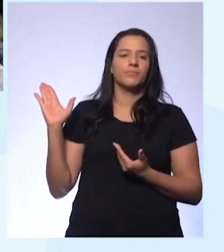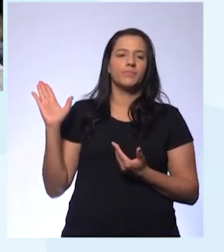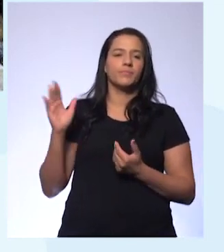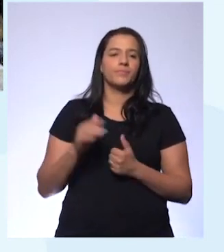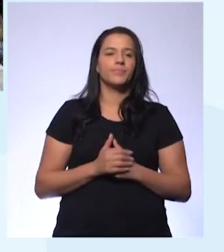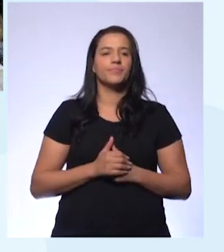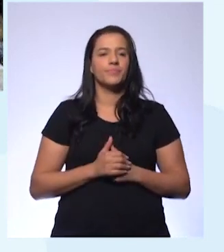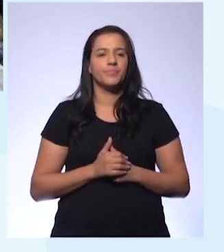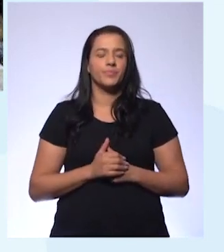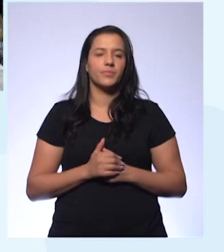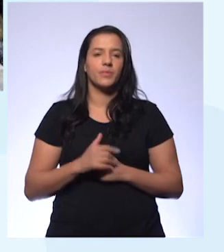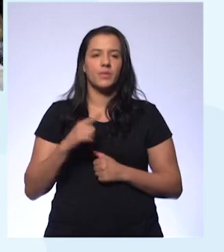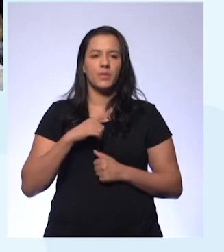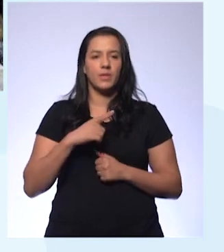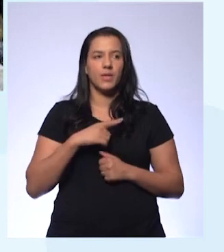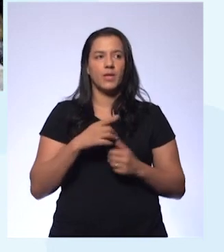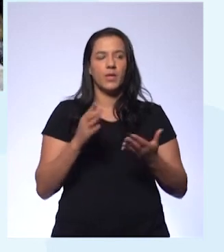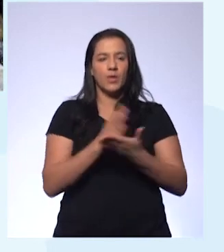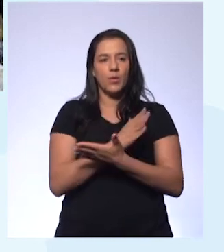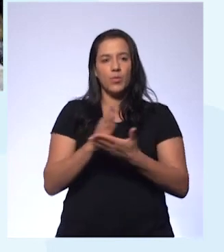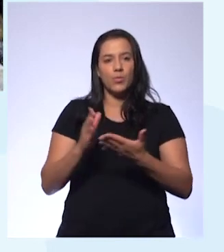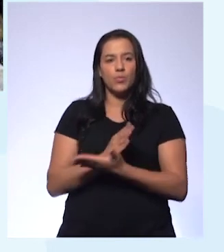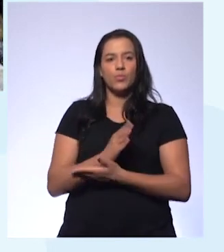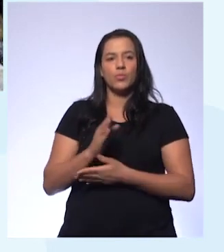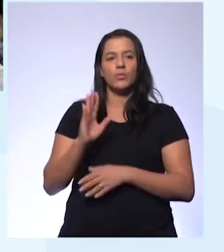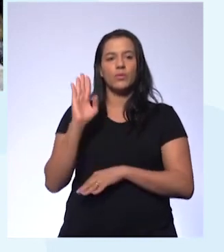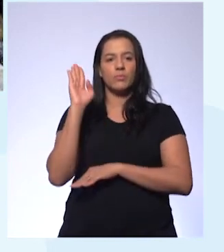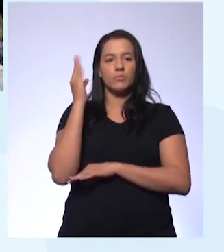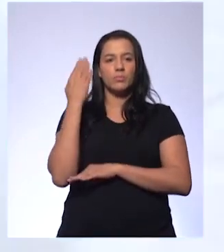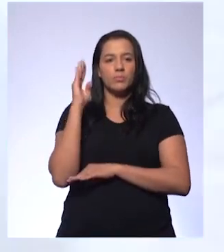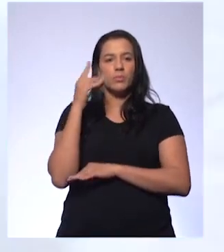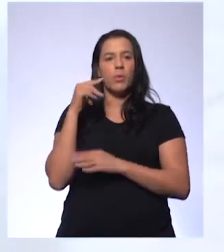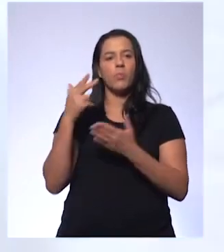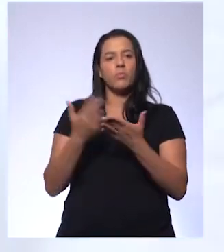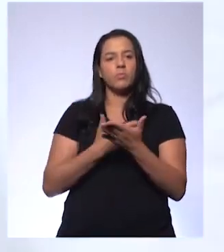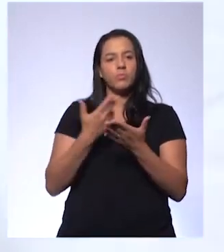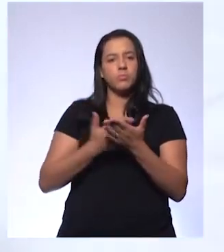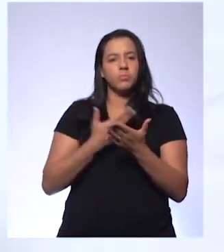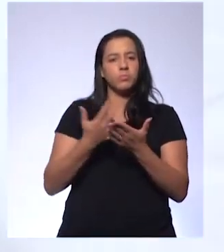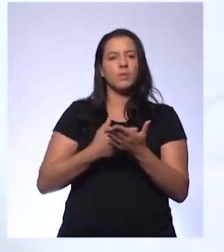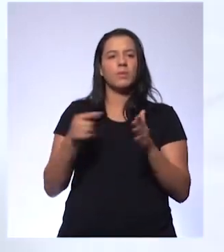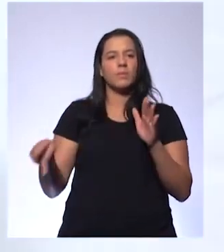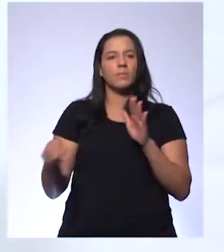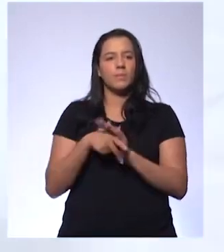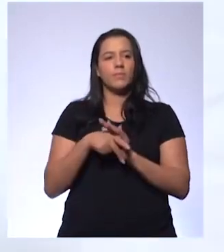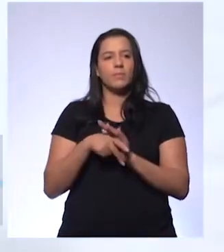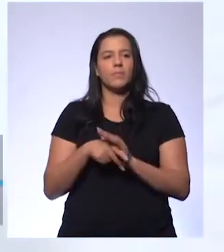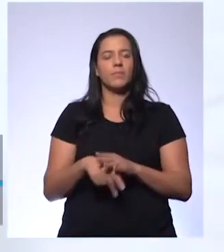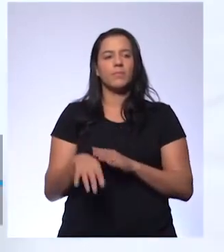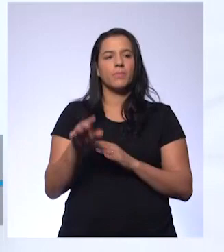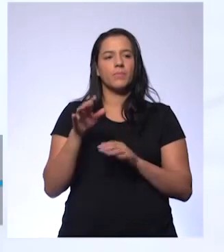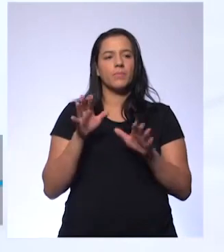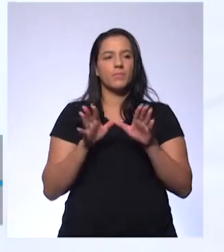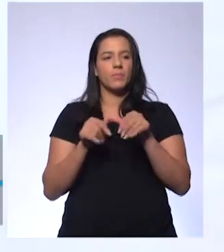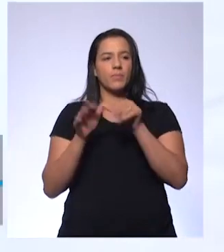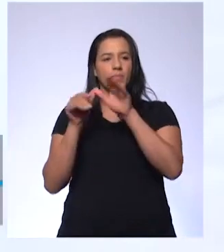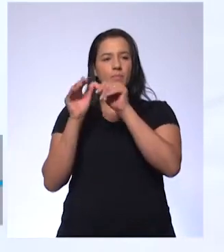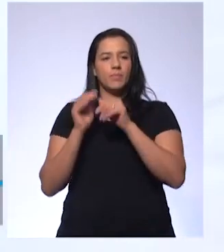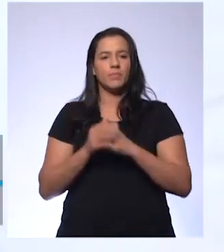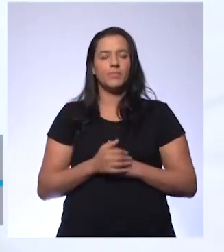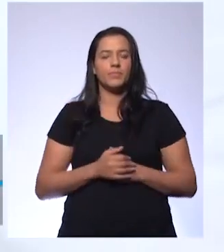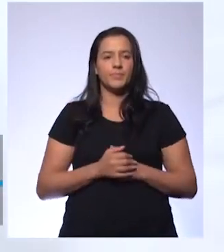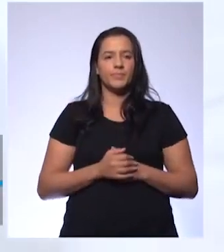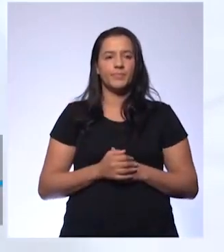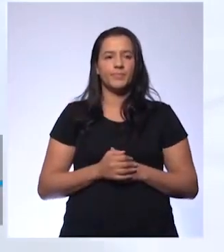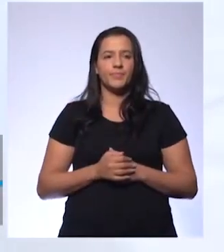alguns livros de pós-graduação, eles já saíram até do grupo dos répteis e estão no grupo das aves. Eles são considerados os precursores das aves. Olha que legal.